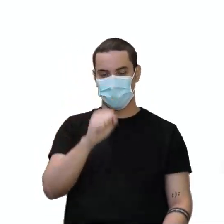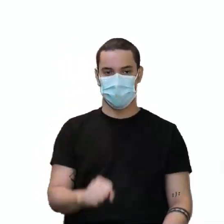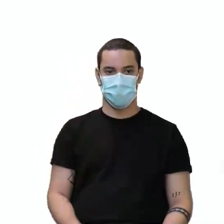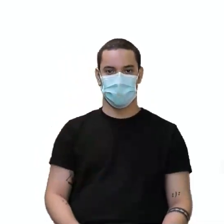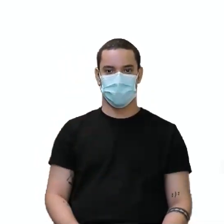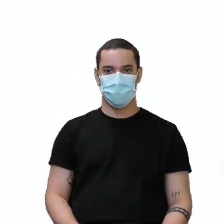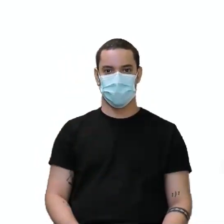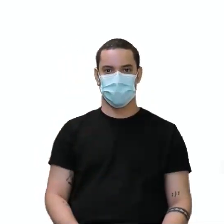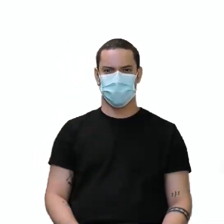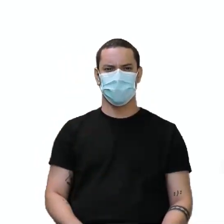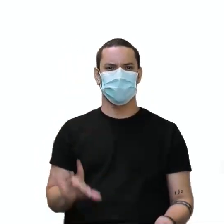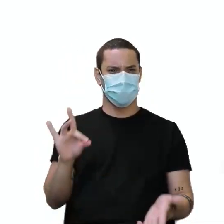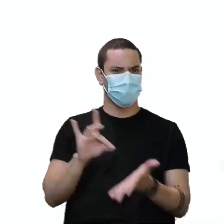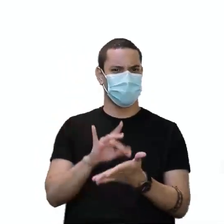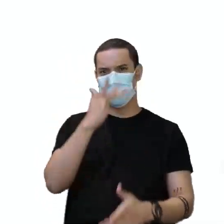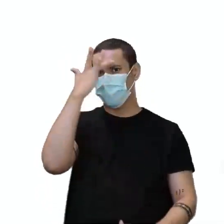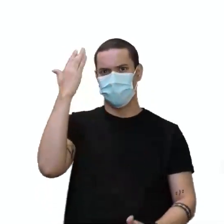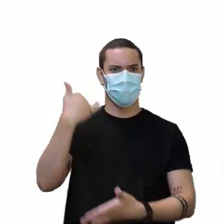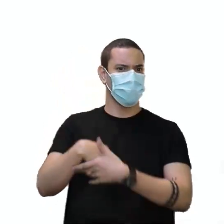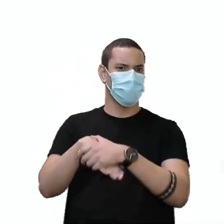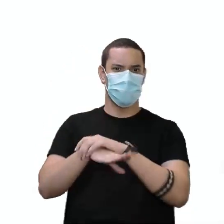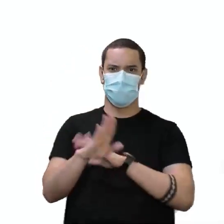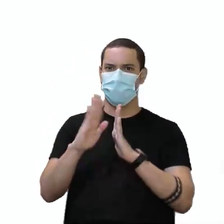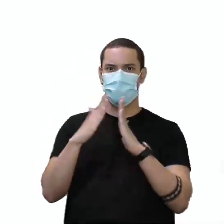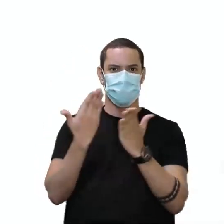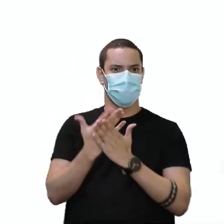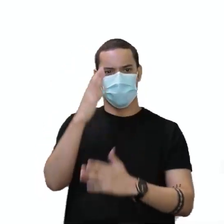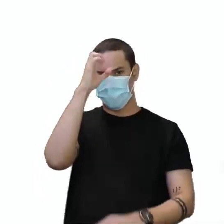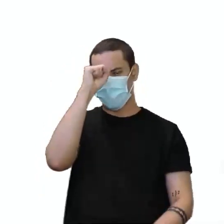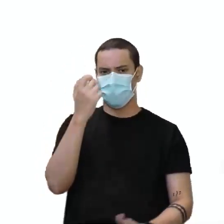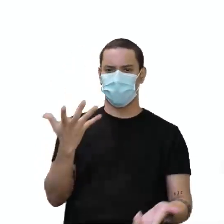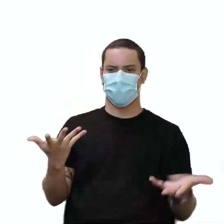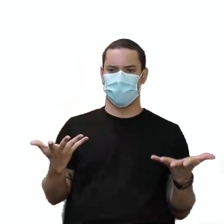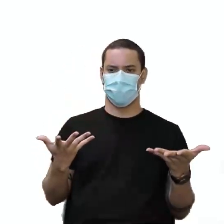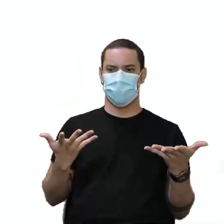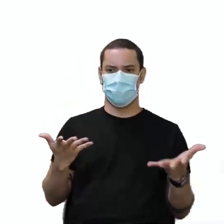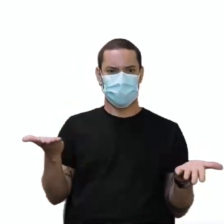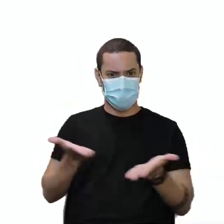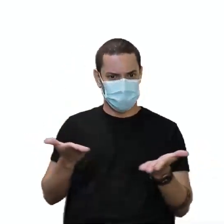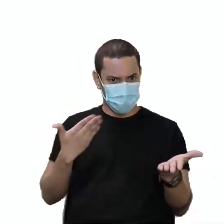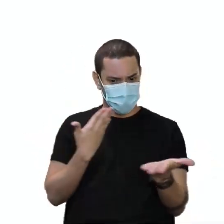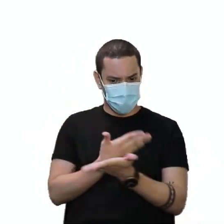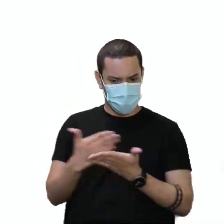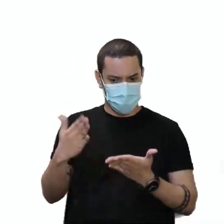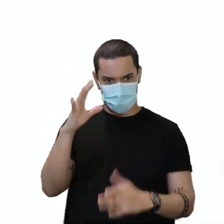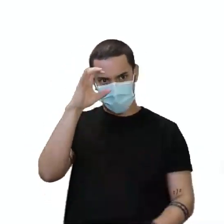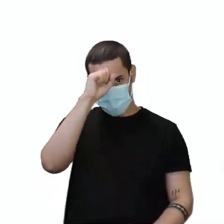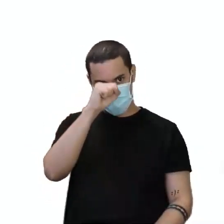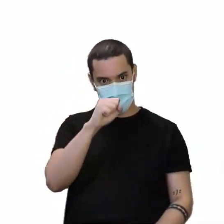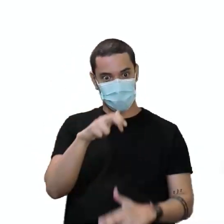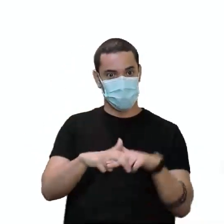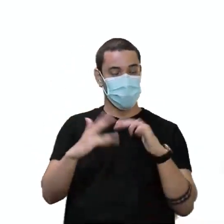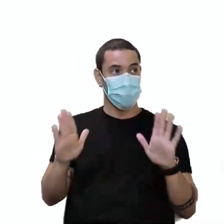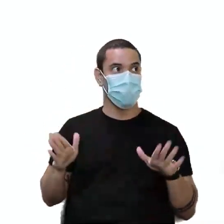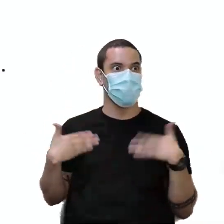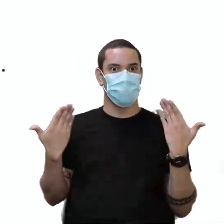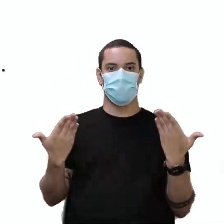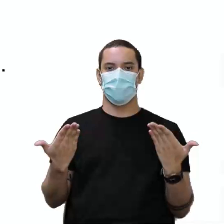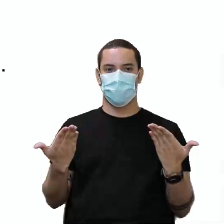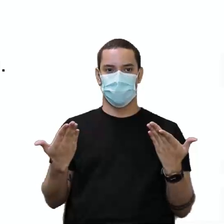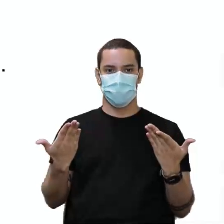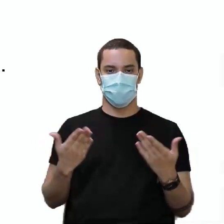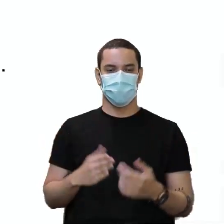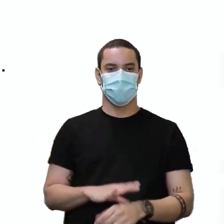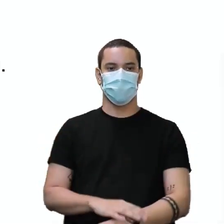Gente, realmente a pessoa não estava acostumada a ir para a escola e aprender as coisas. Começou a fazer agora isso e por isso ele ficou assustado,